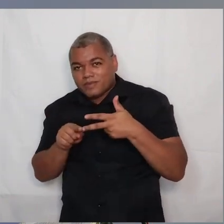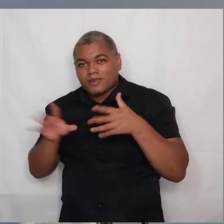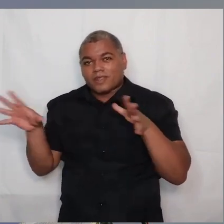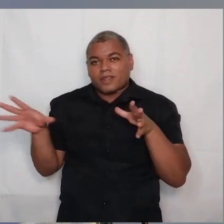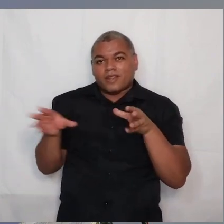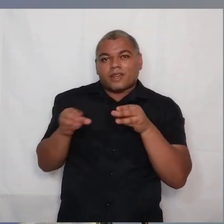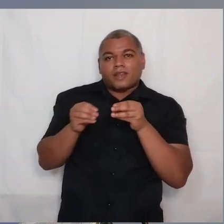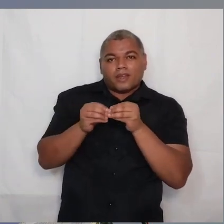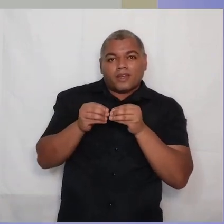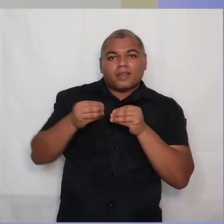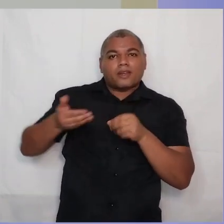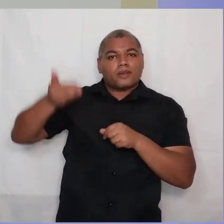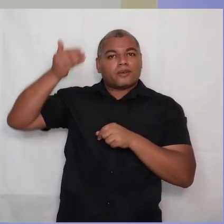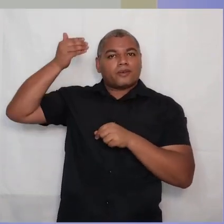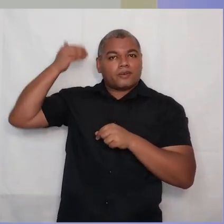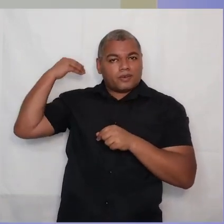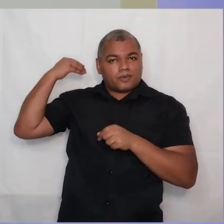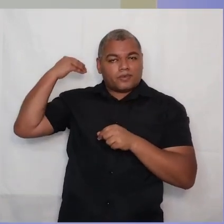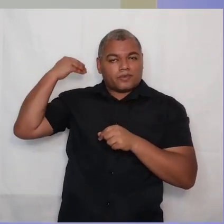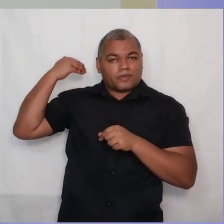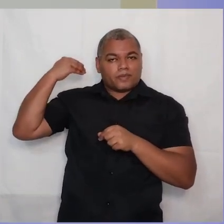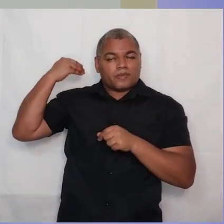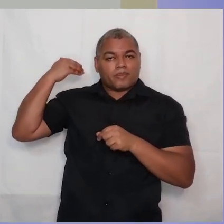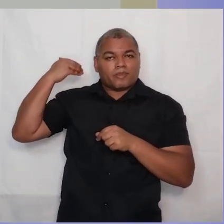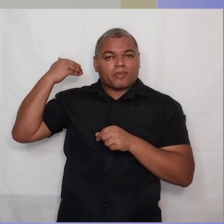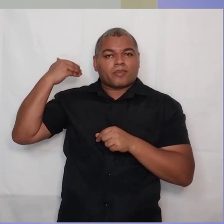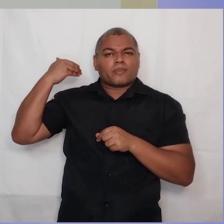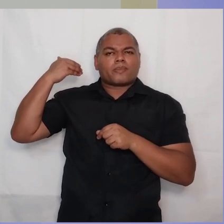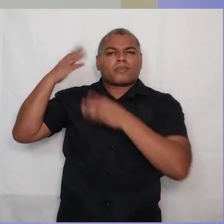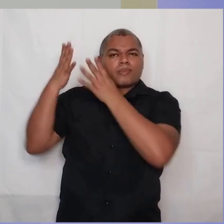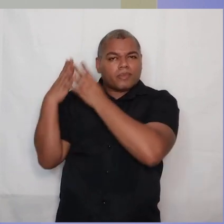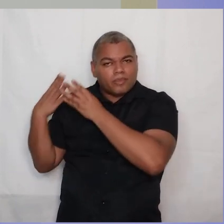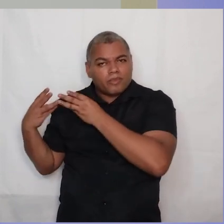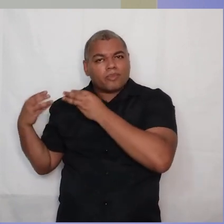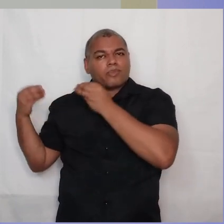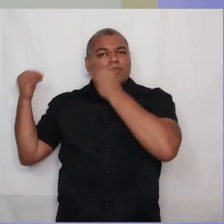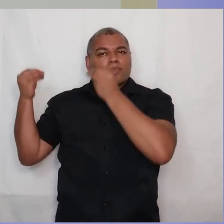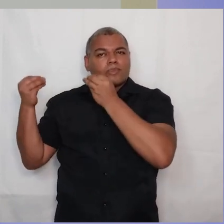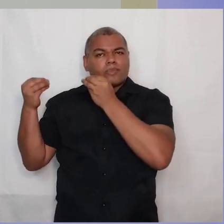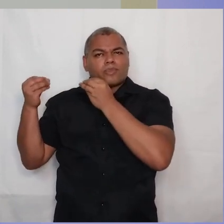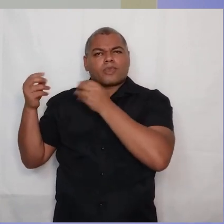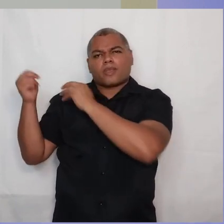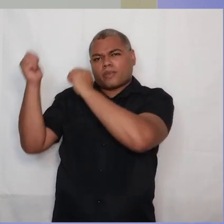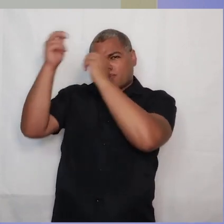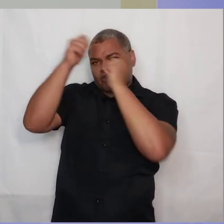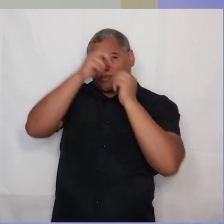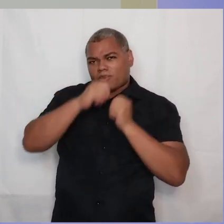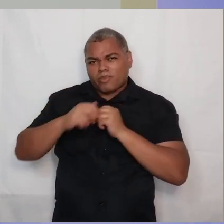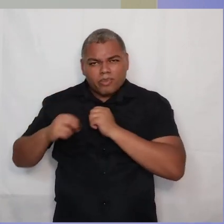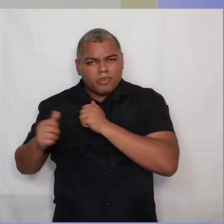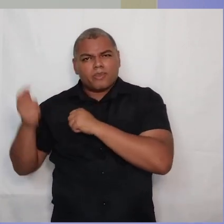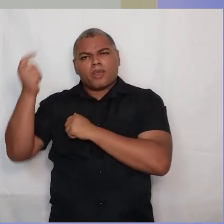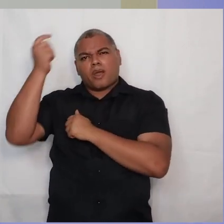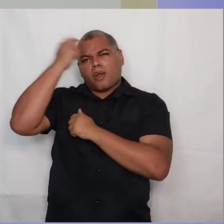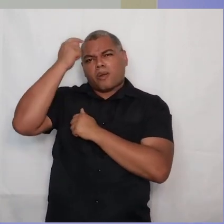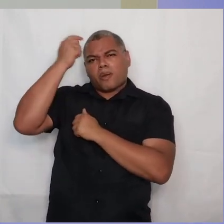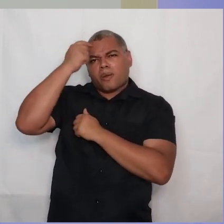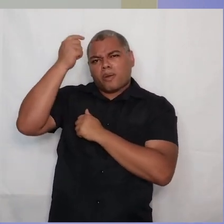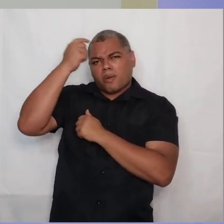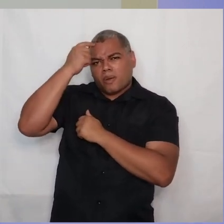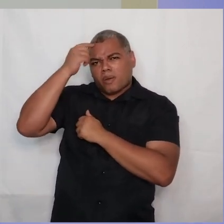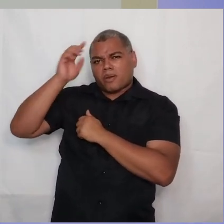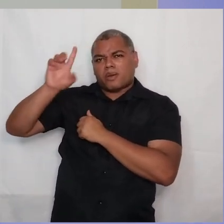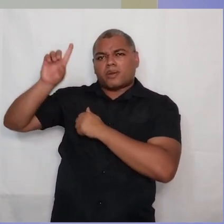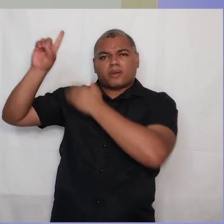nessas três atitudes. Desvestir-se da velha natureza, aquela natureza corrompida, com desejos